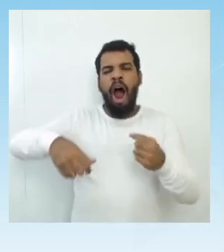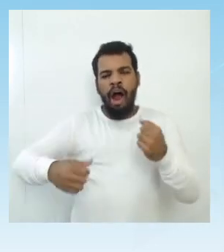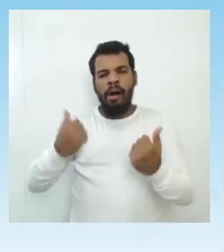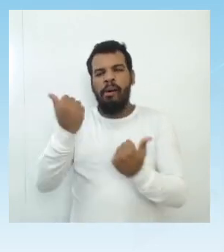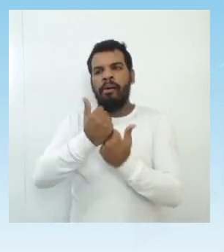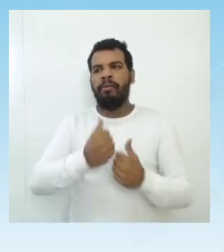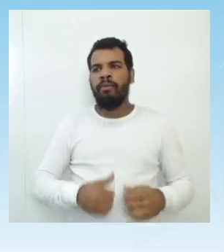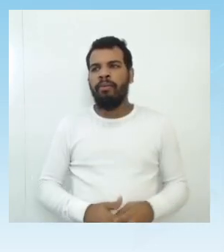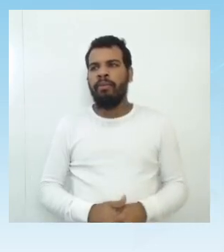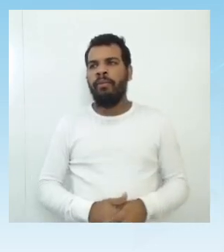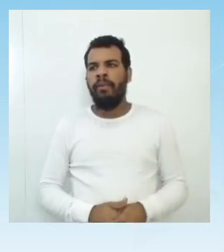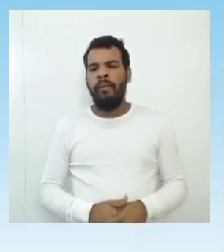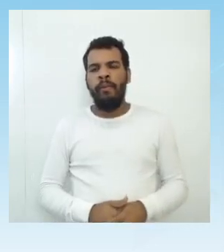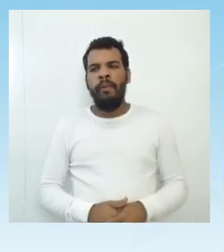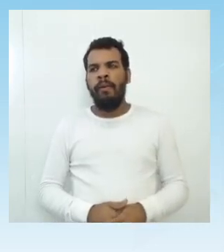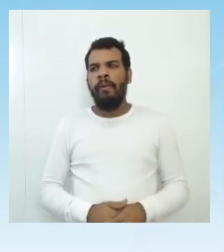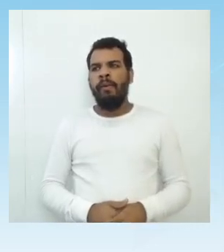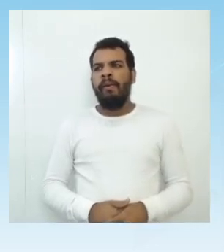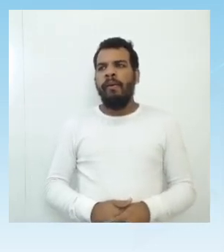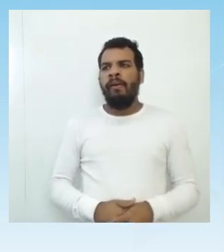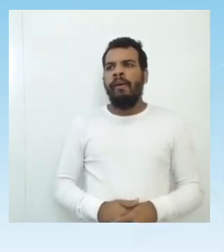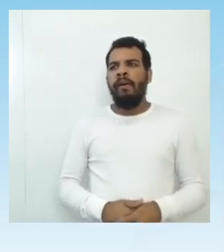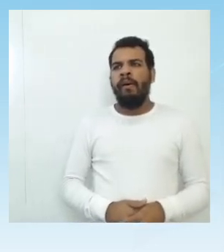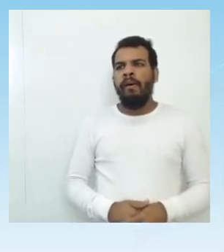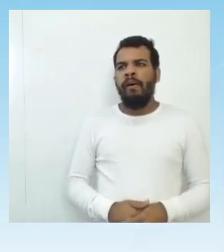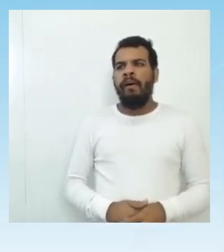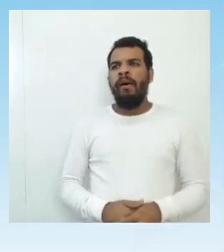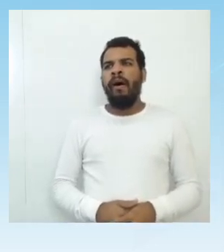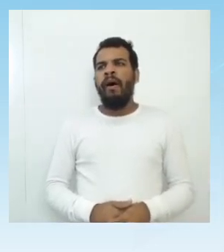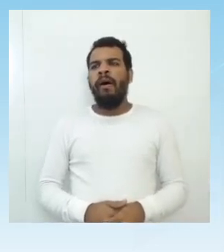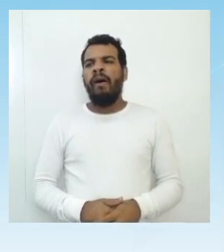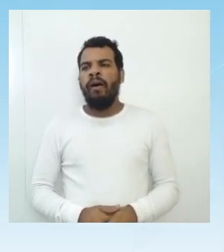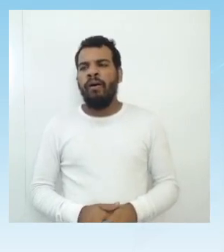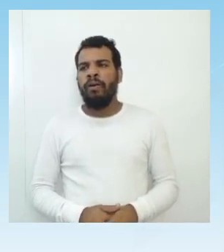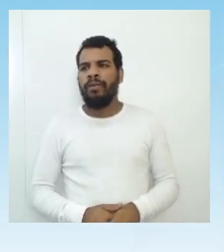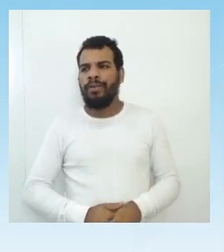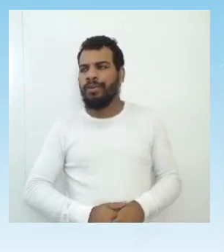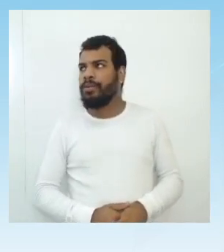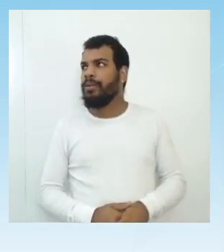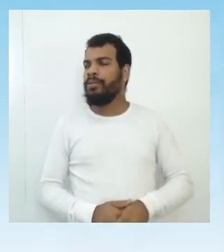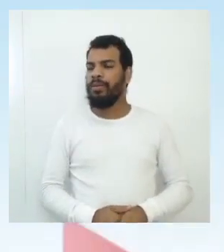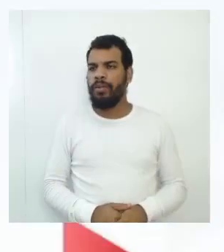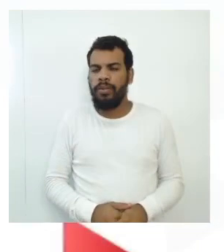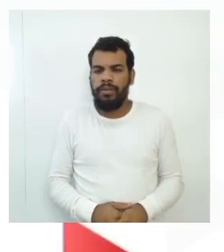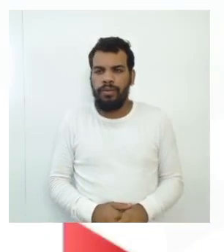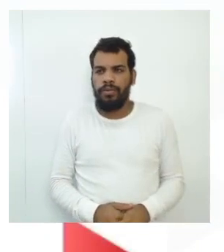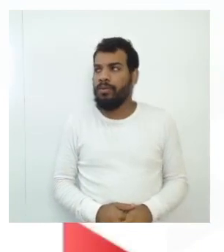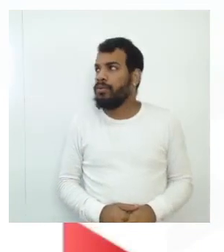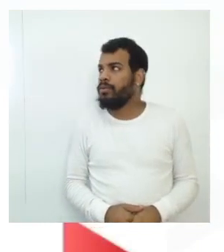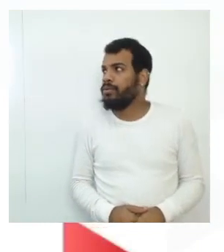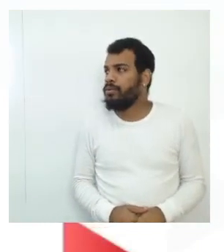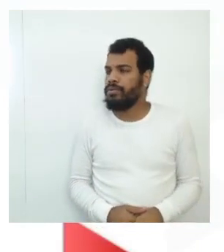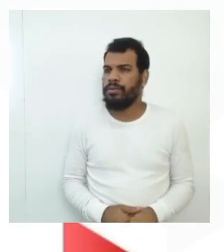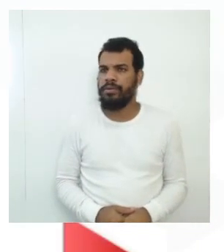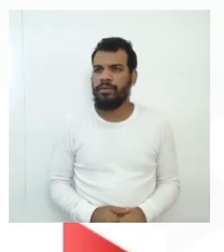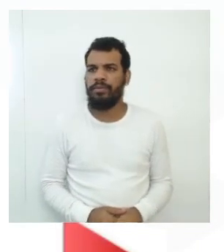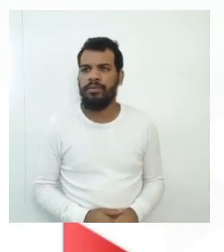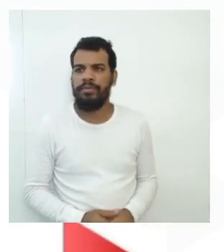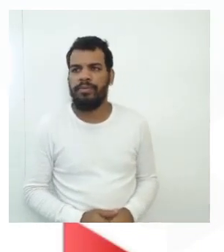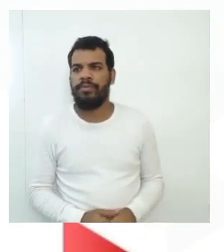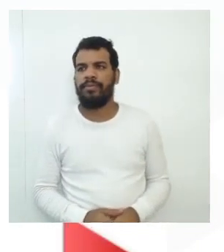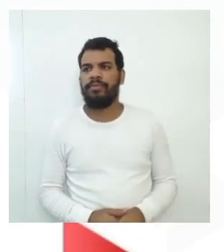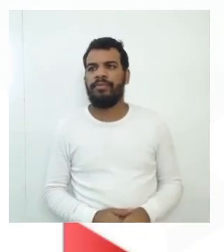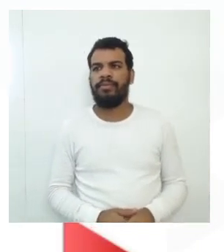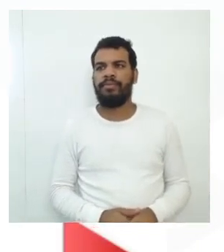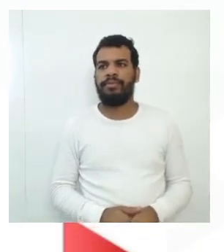tecnologia. Bom, há também uma categoria que é específica de plástico, que é denominada